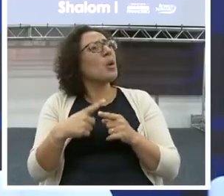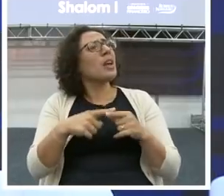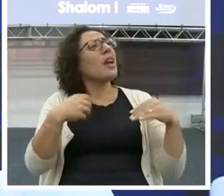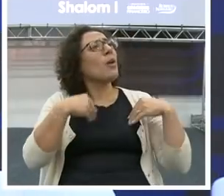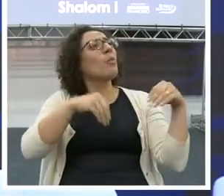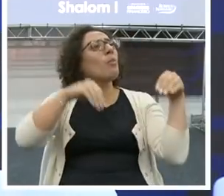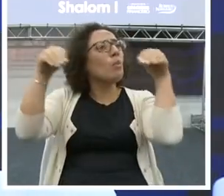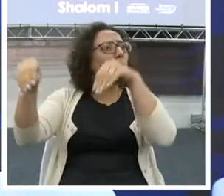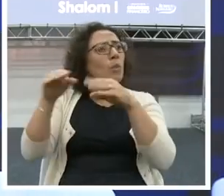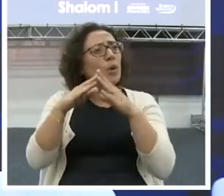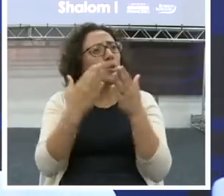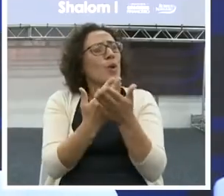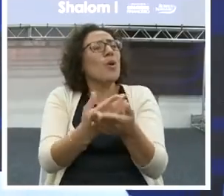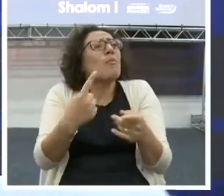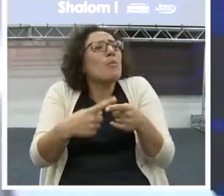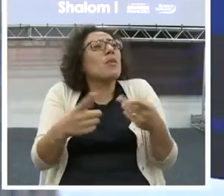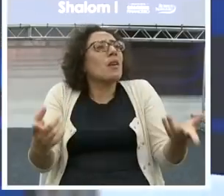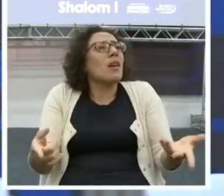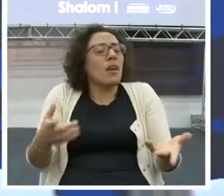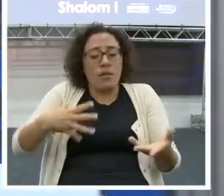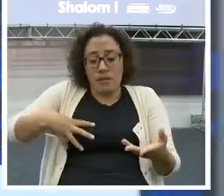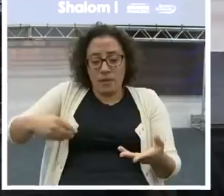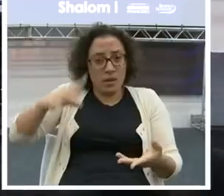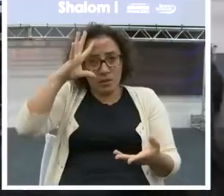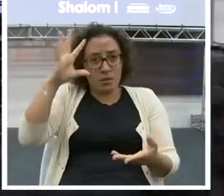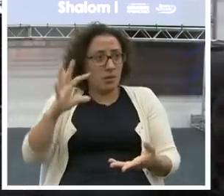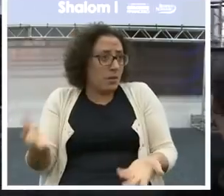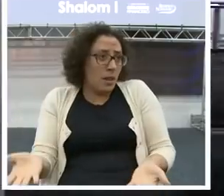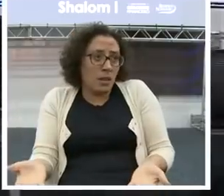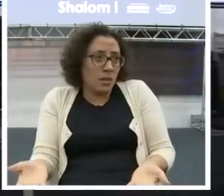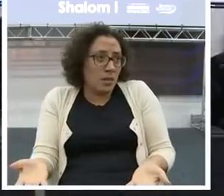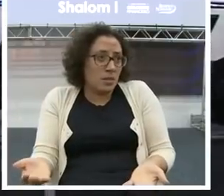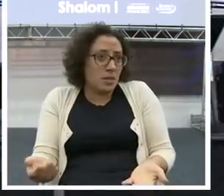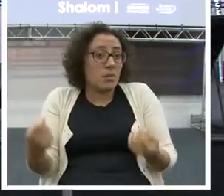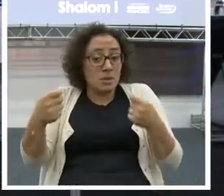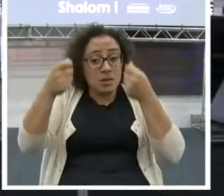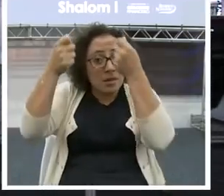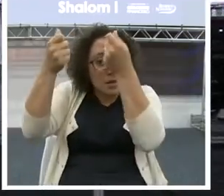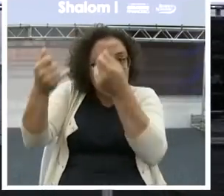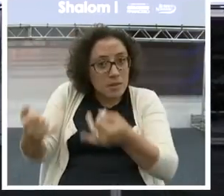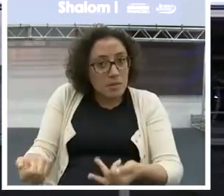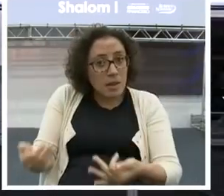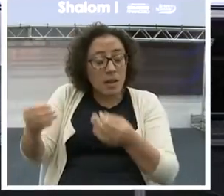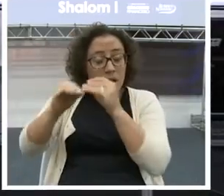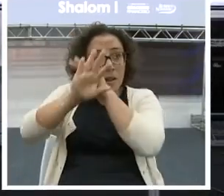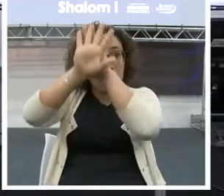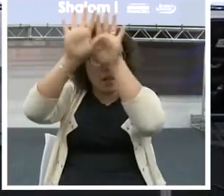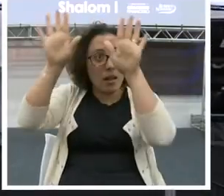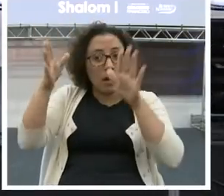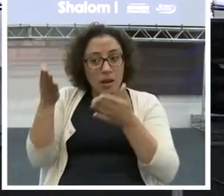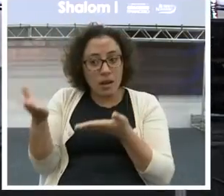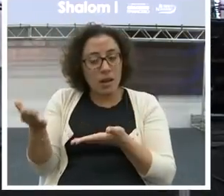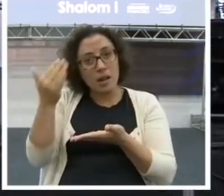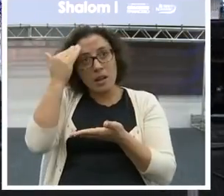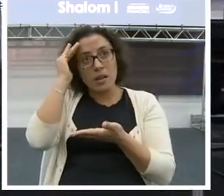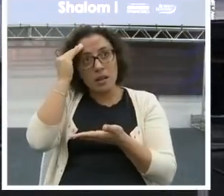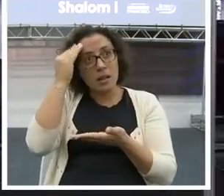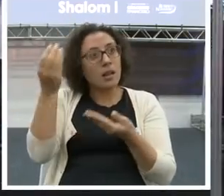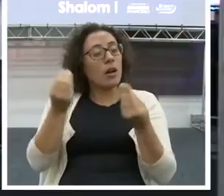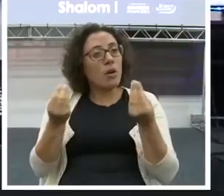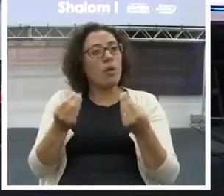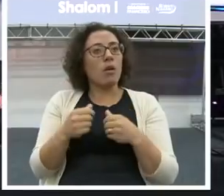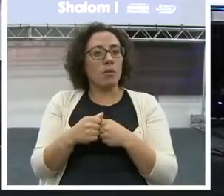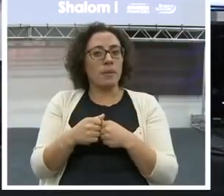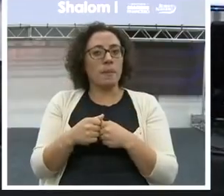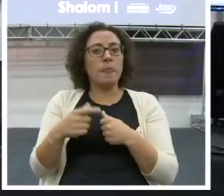mudar de escola. Então, uma das coisas que a gente faz, numa técnica que a gente tem sobre como controlar